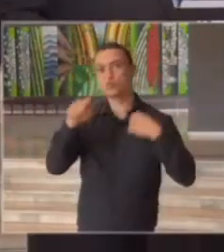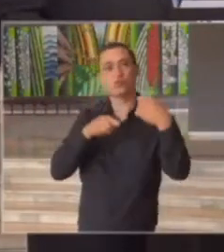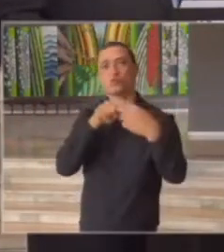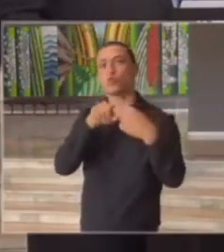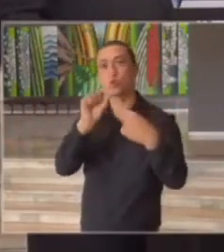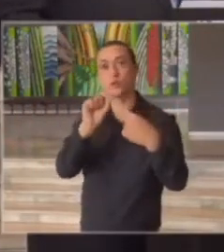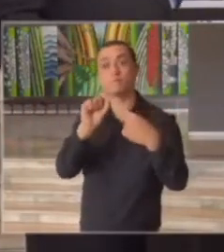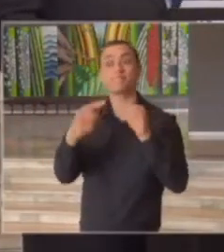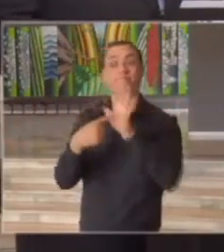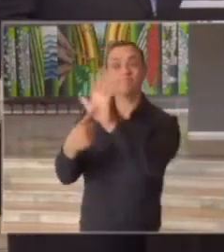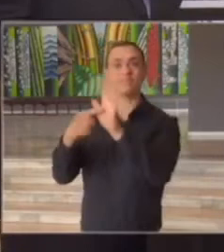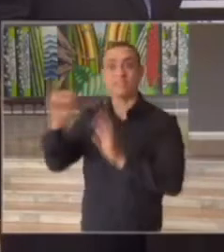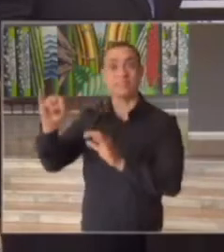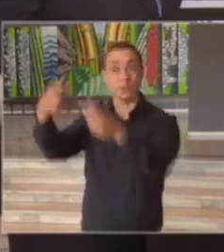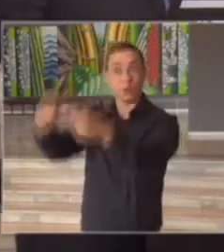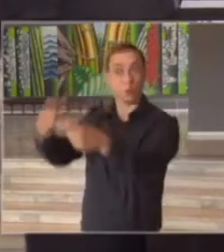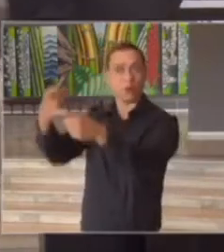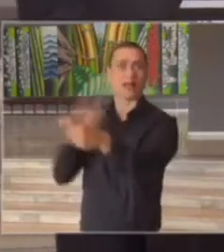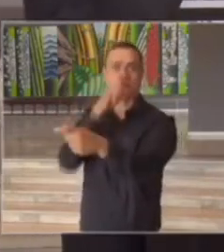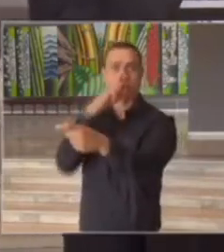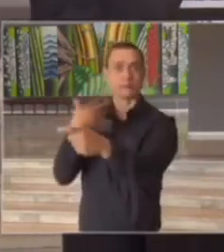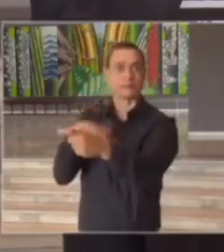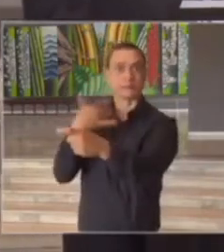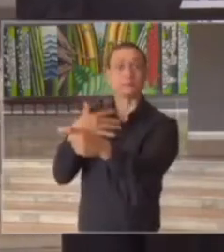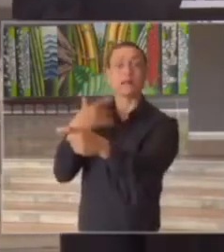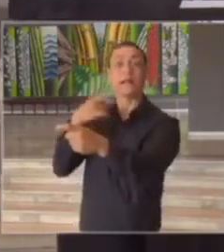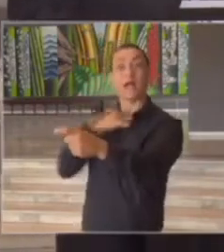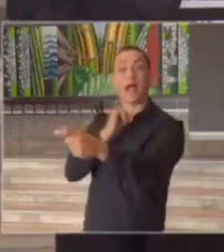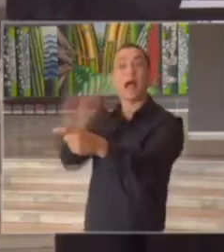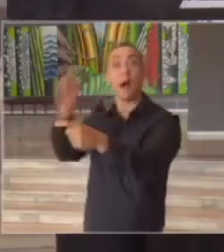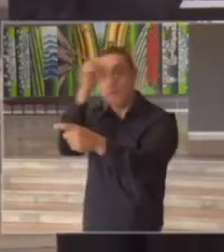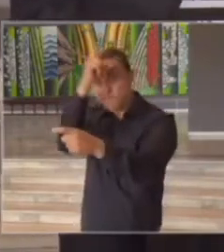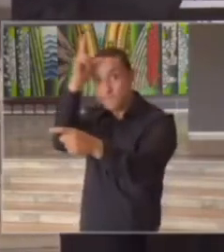esteja entrando numa zona de perigo numa zona de